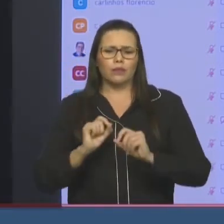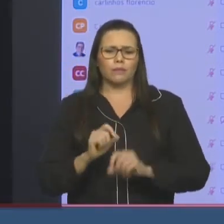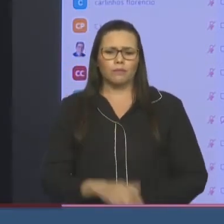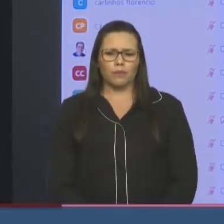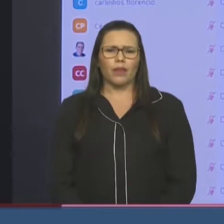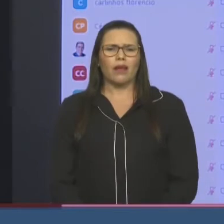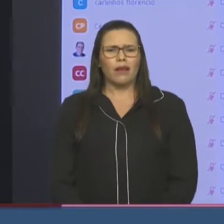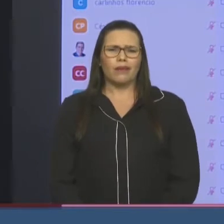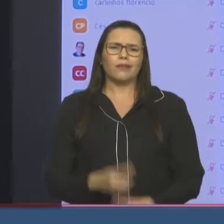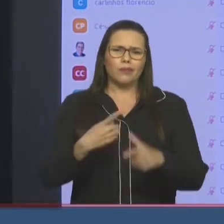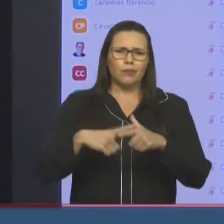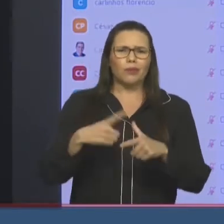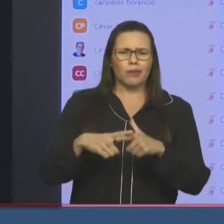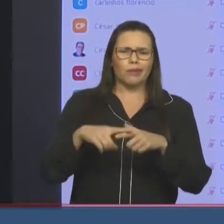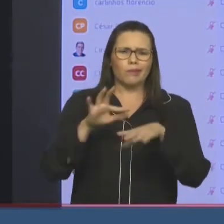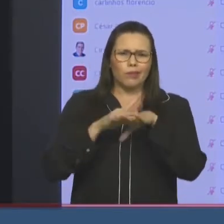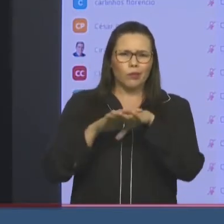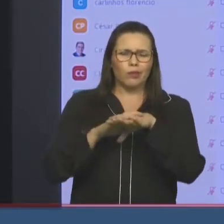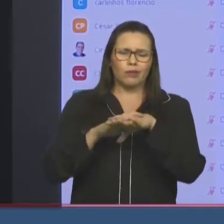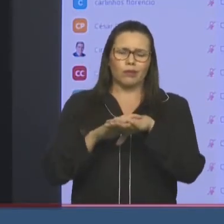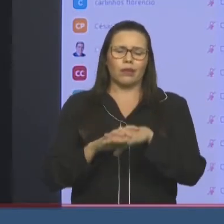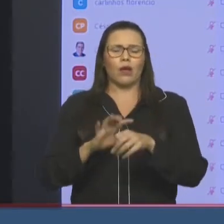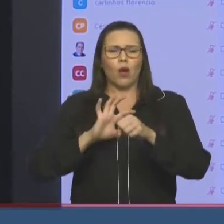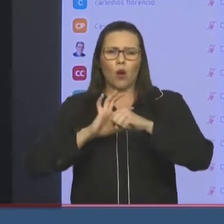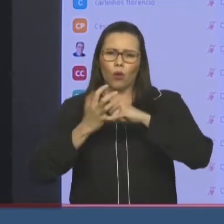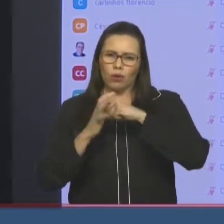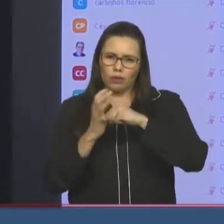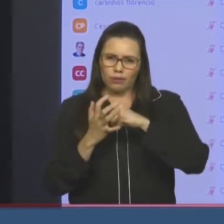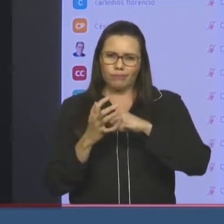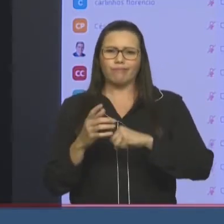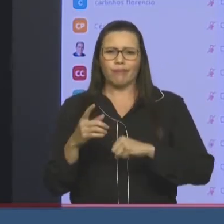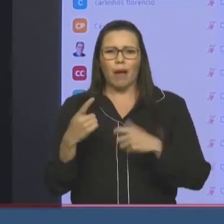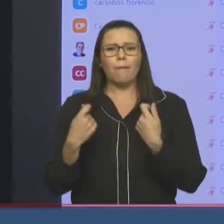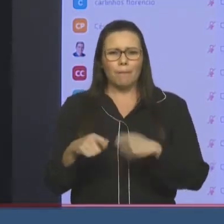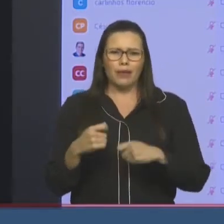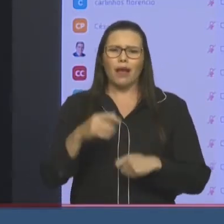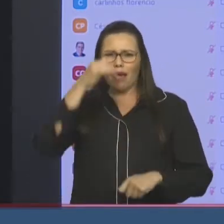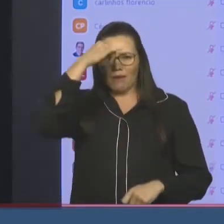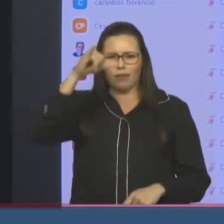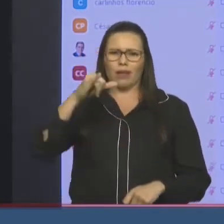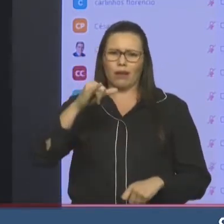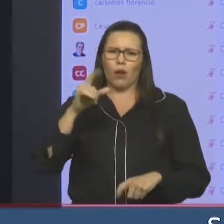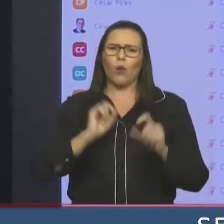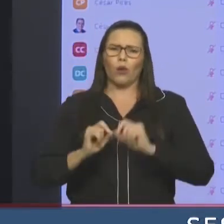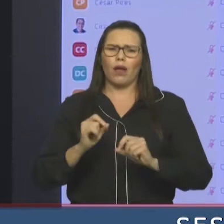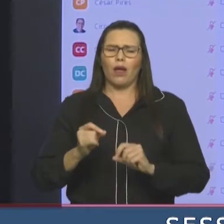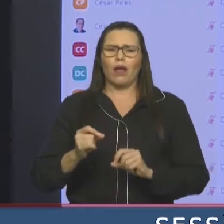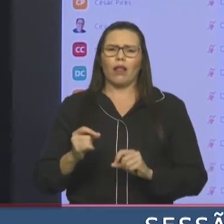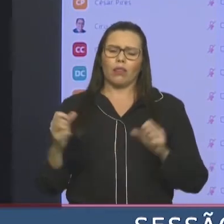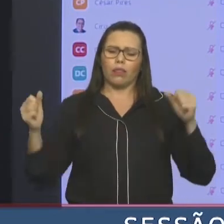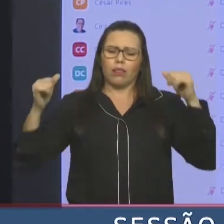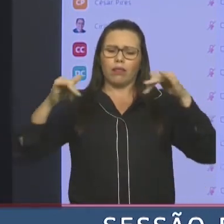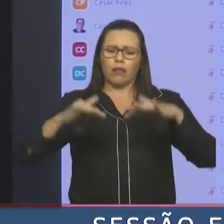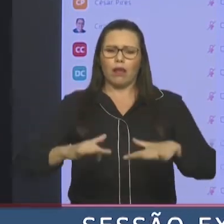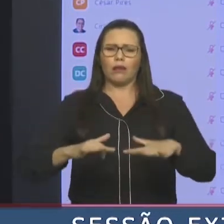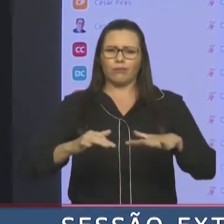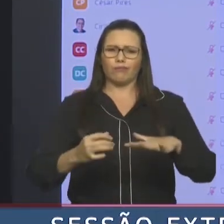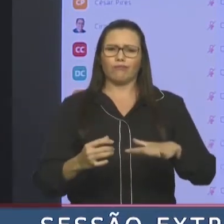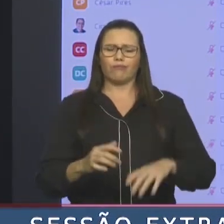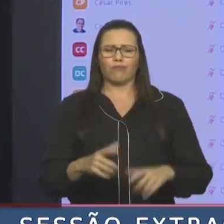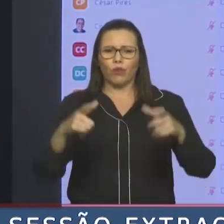coronavírus, a gente trabalha para a questão do isolamento. E essas pessoas que estão desabrigadas aí em colégios, galpões,